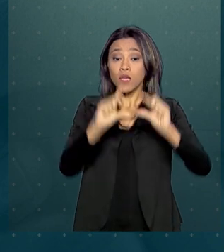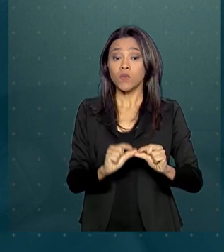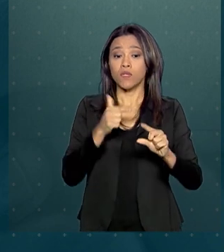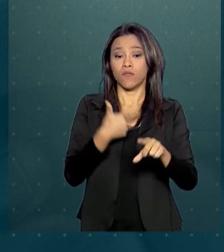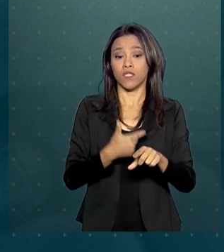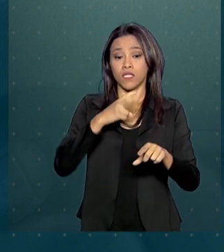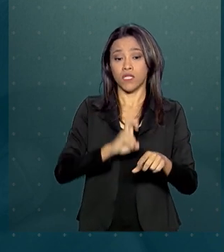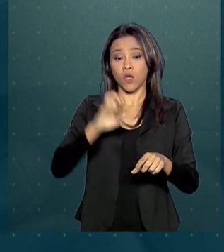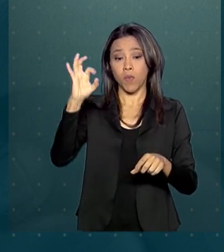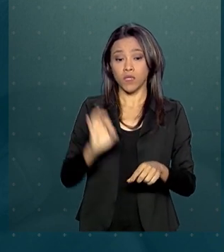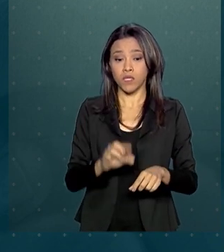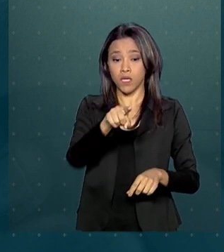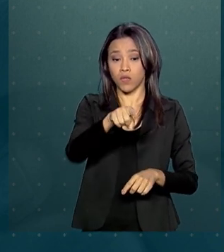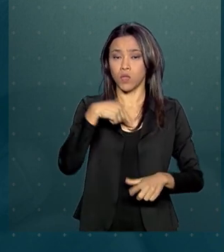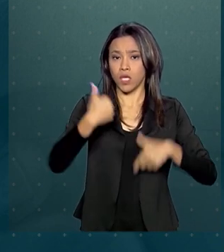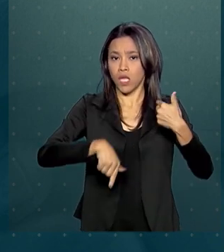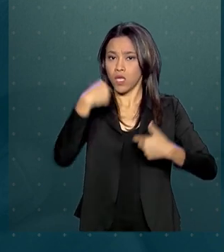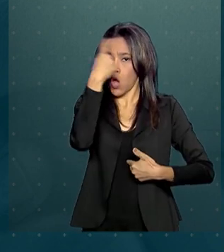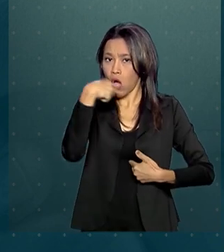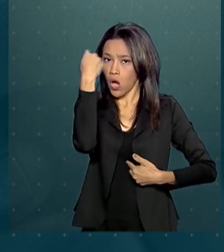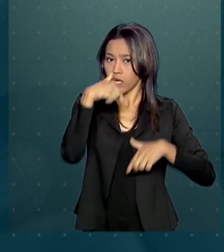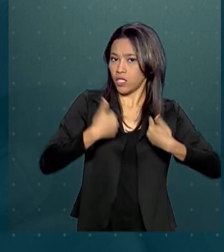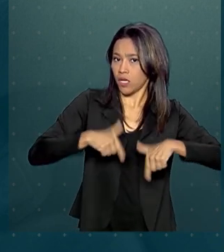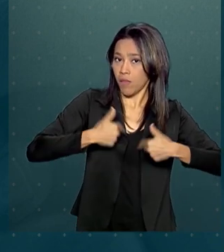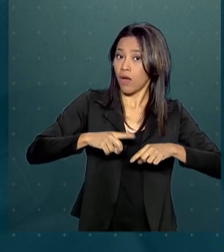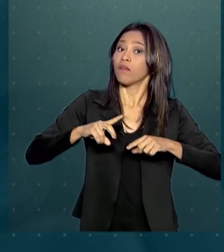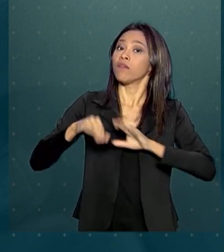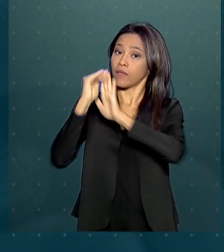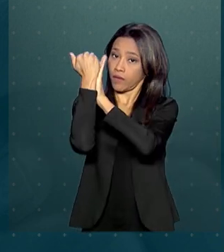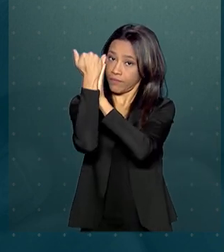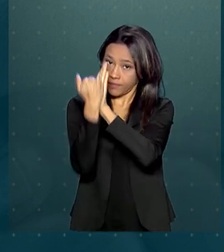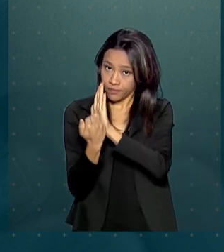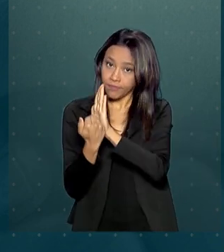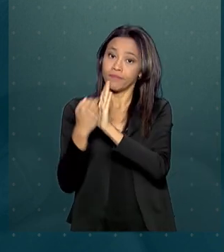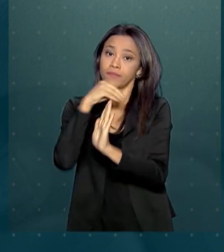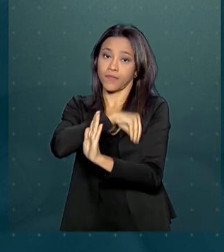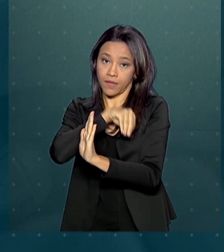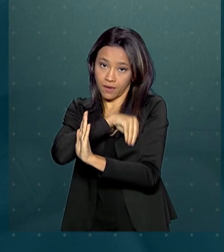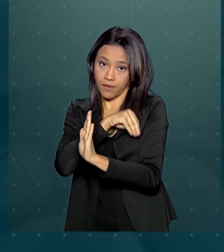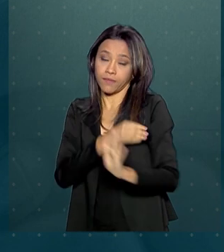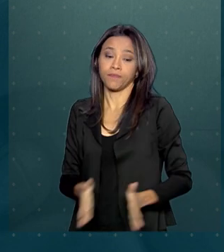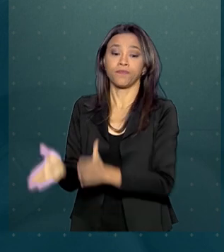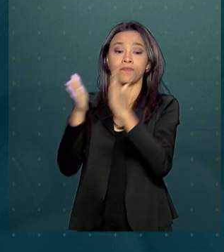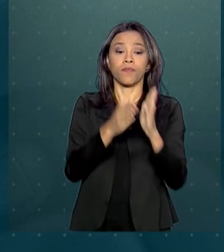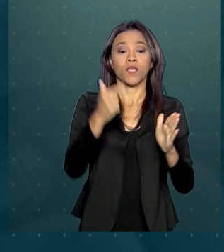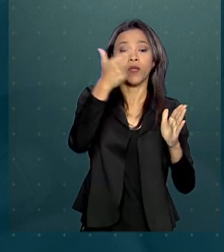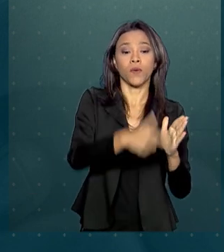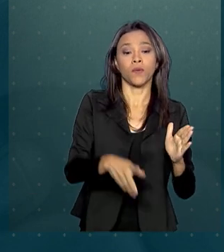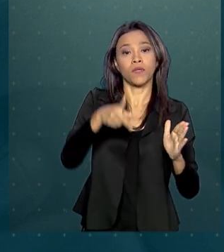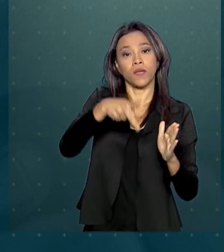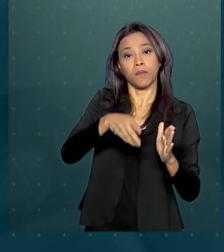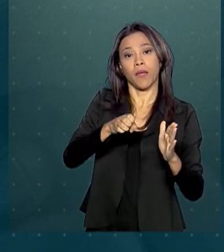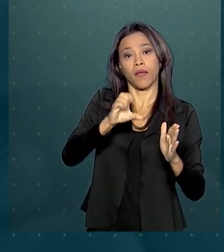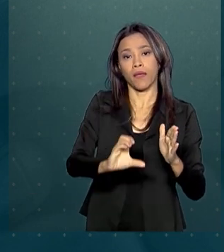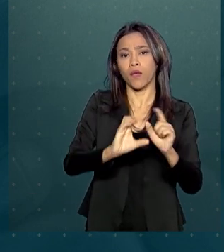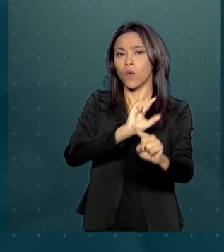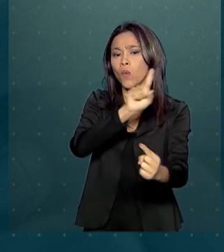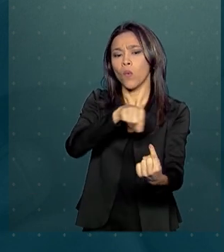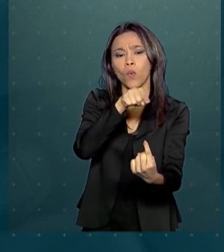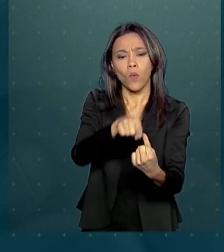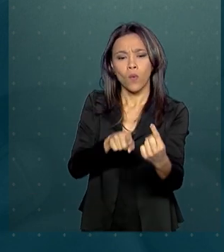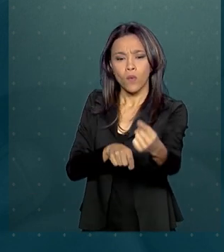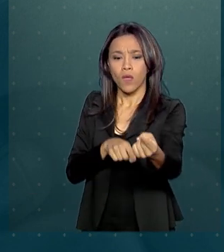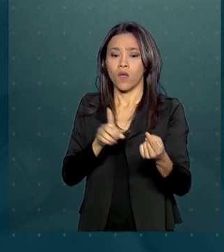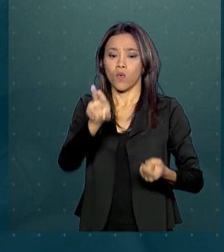da jornada de trabalho, com reflexo no salário dos servidores. E a PEC dos Fundos Públicos, que permite a utilização